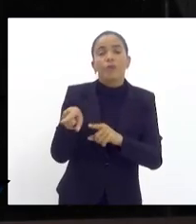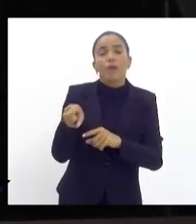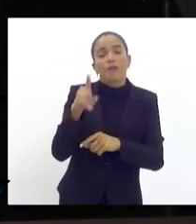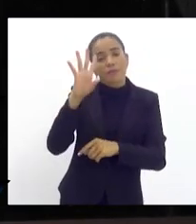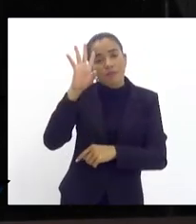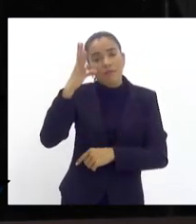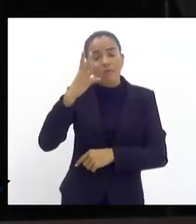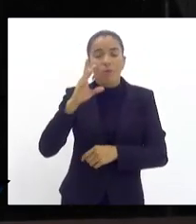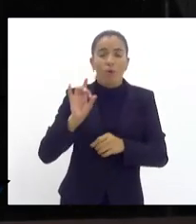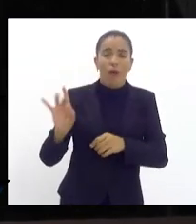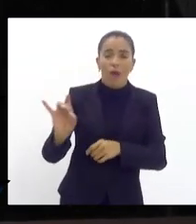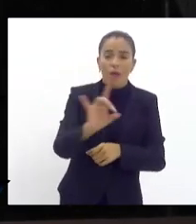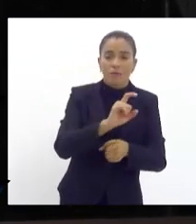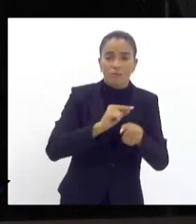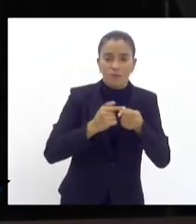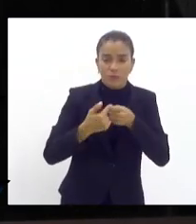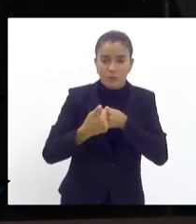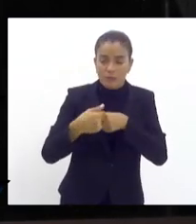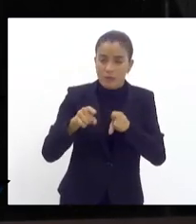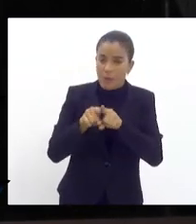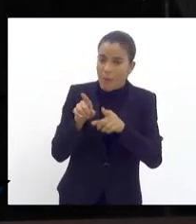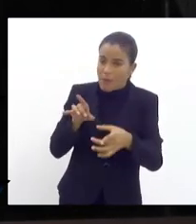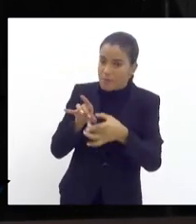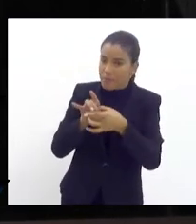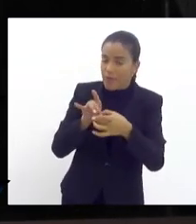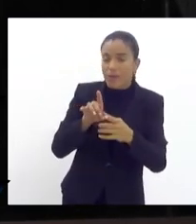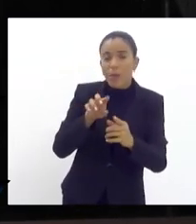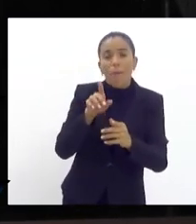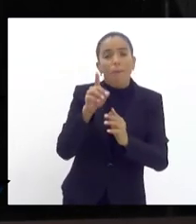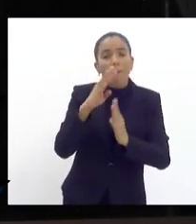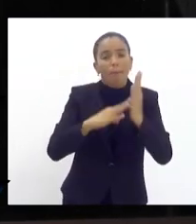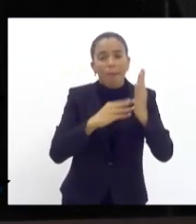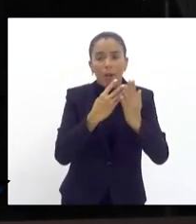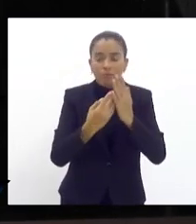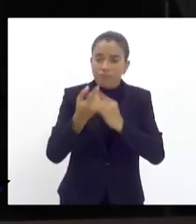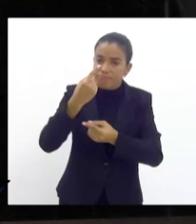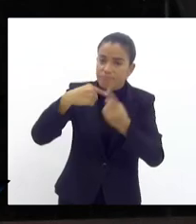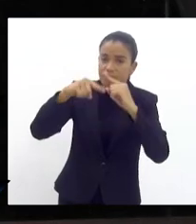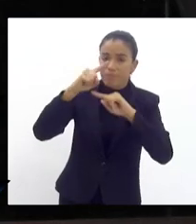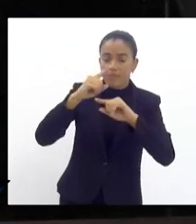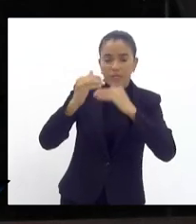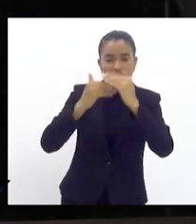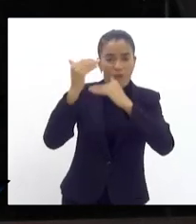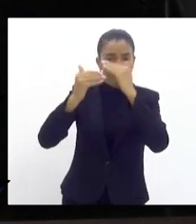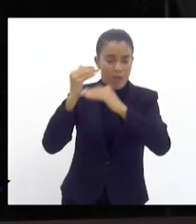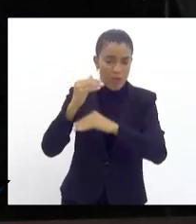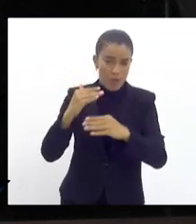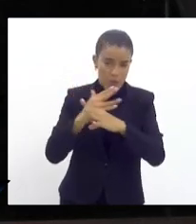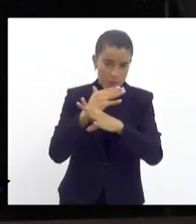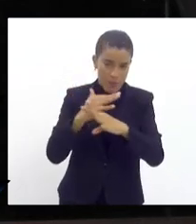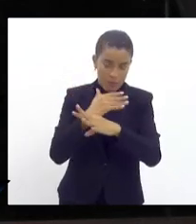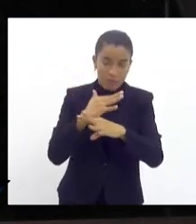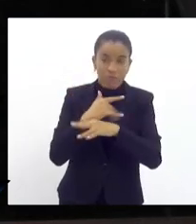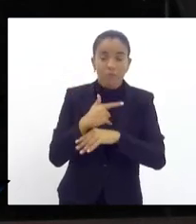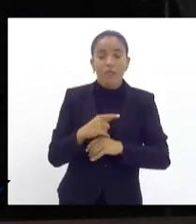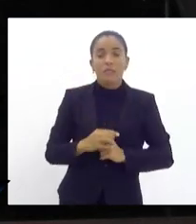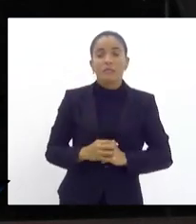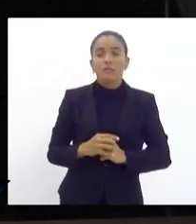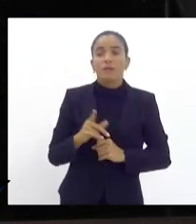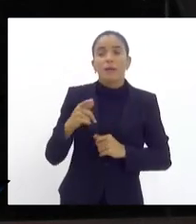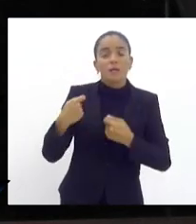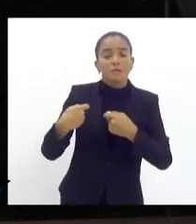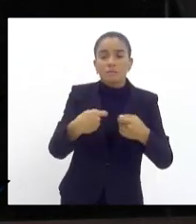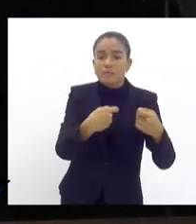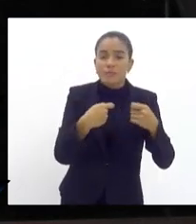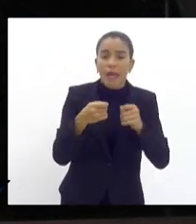em sua extensão territorial e de acordo com o respectivo plano diretor desenvolvimento urbano devendo a respectiva circunscrição se